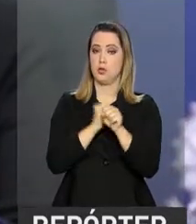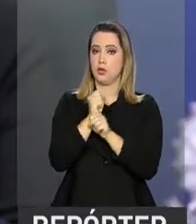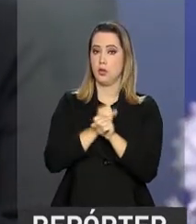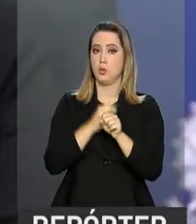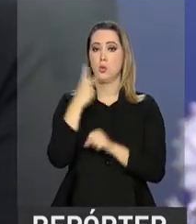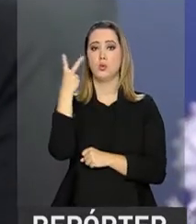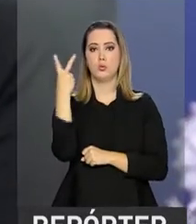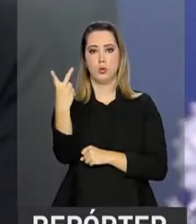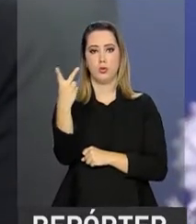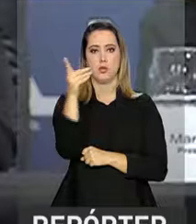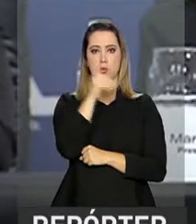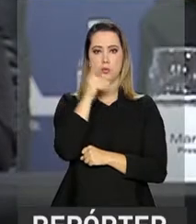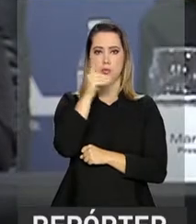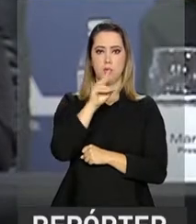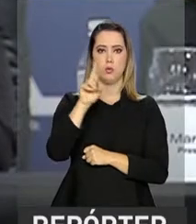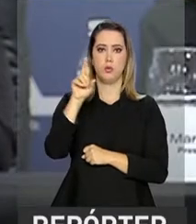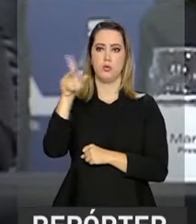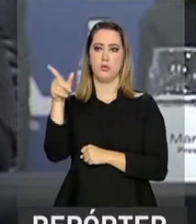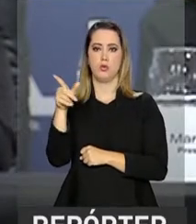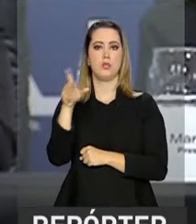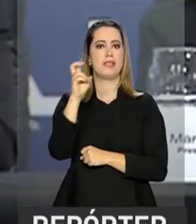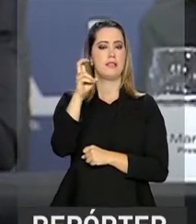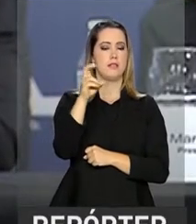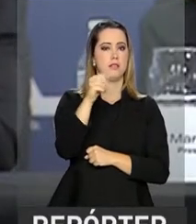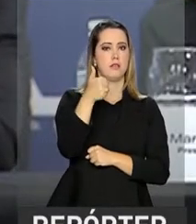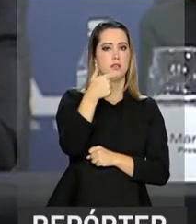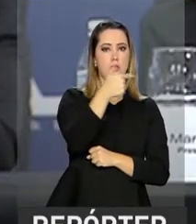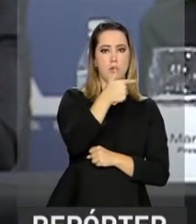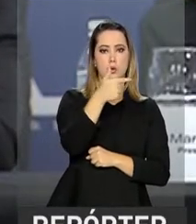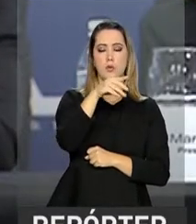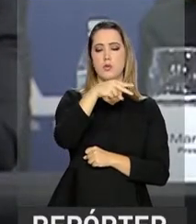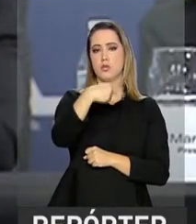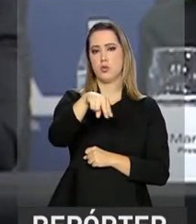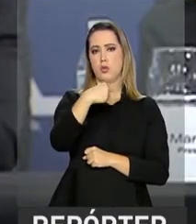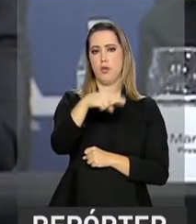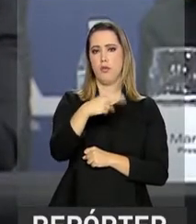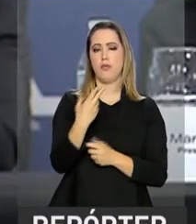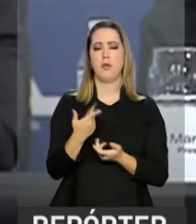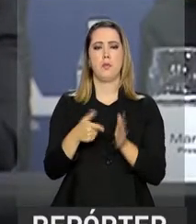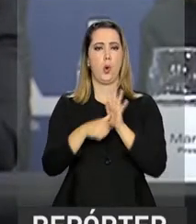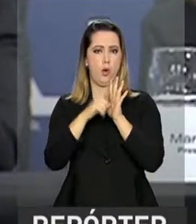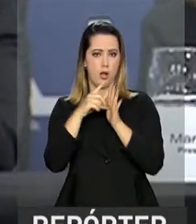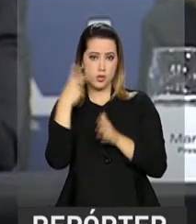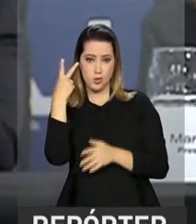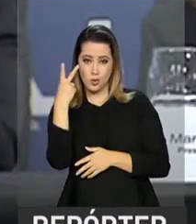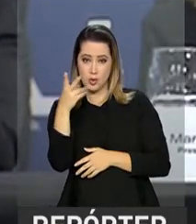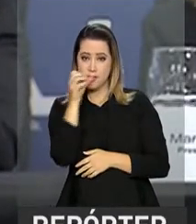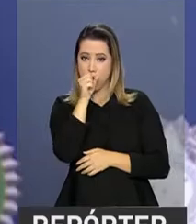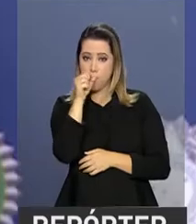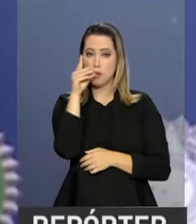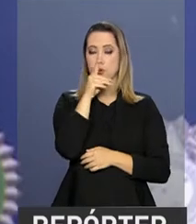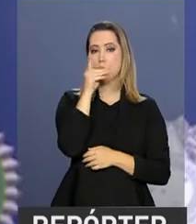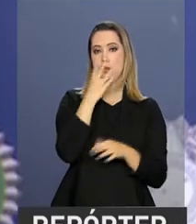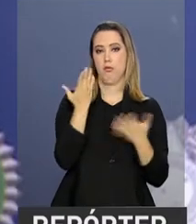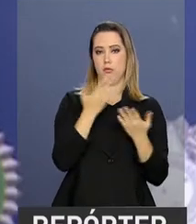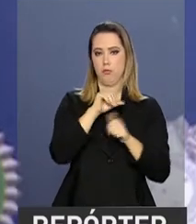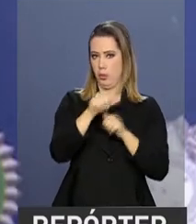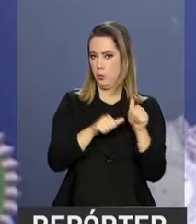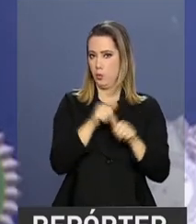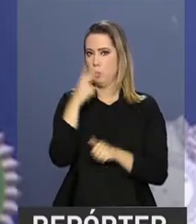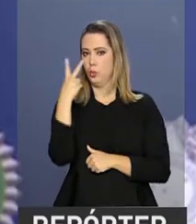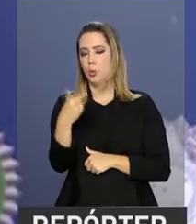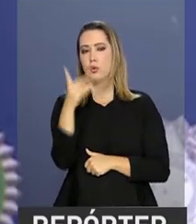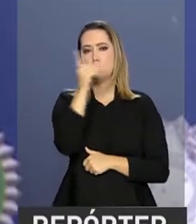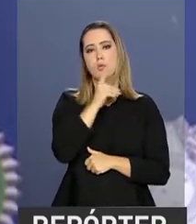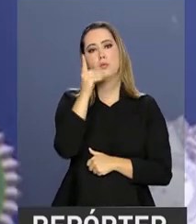serão realizadas em dois domingos, dias 5 e 12 de novembro, e não mais em dois dias do mesmo fim de semana. De acordo com o ministro